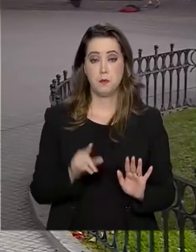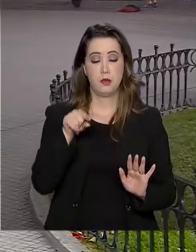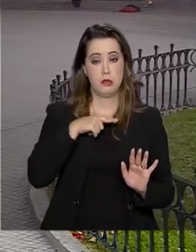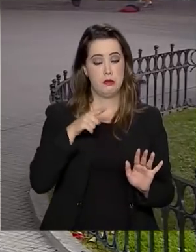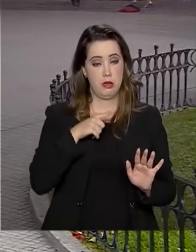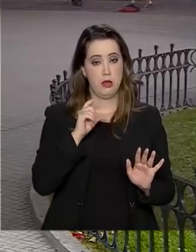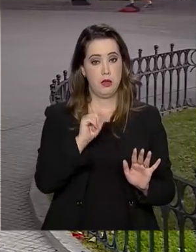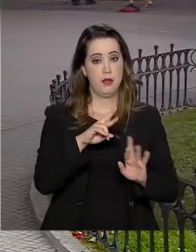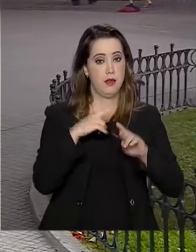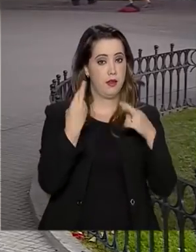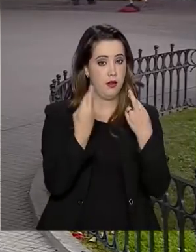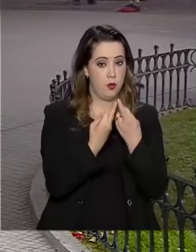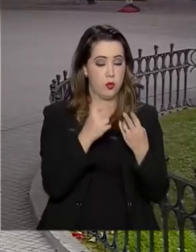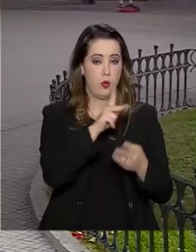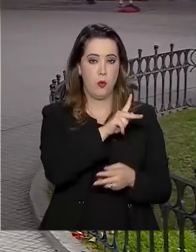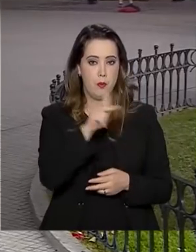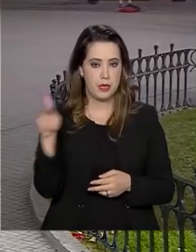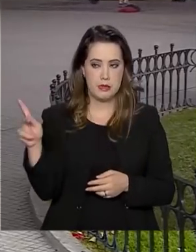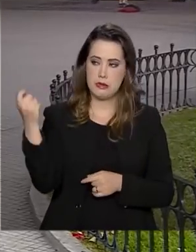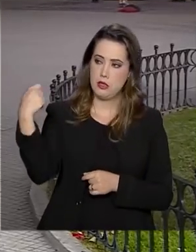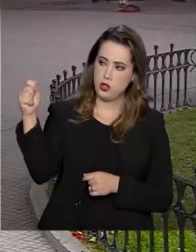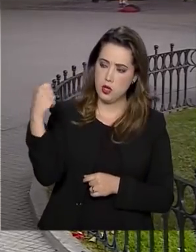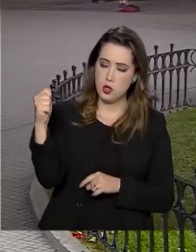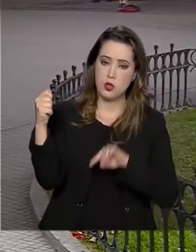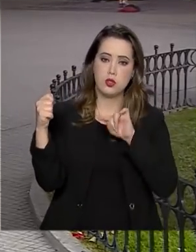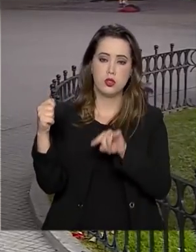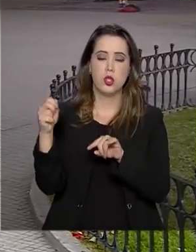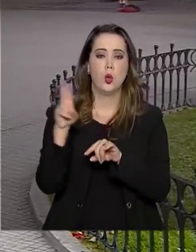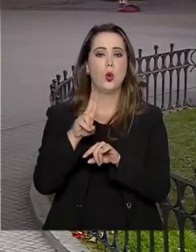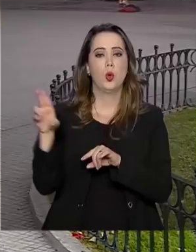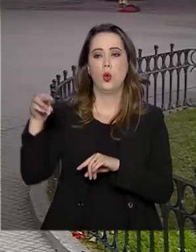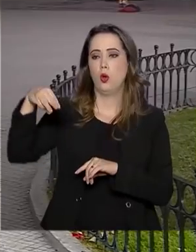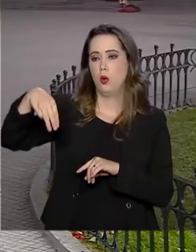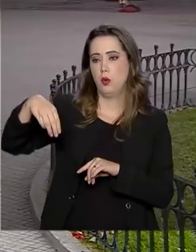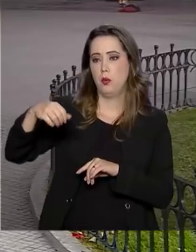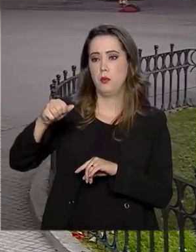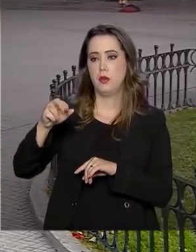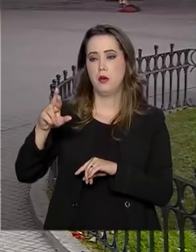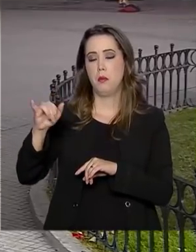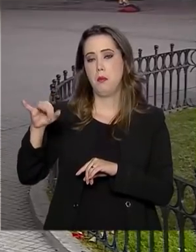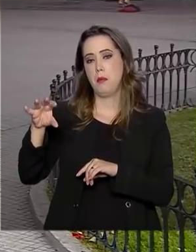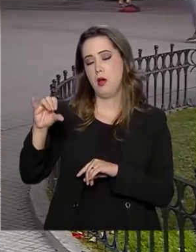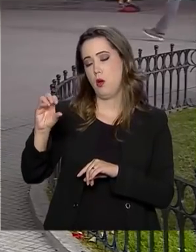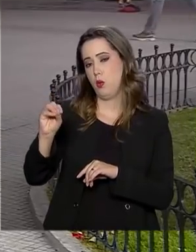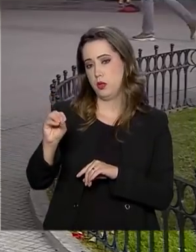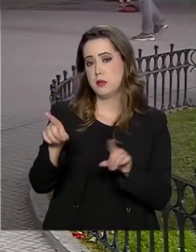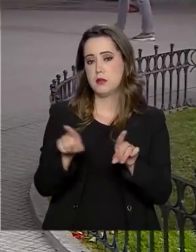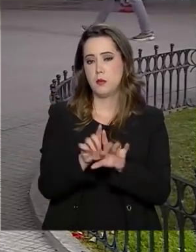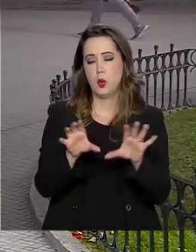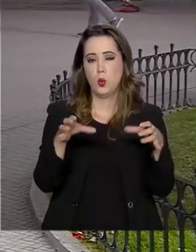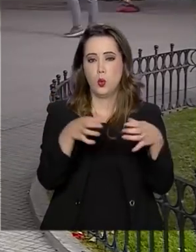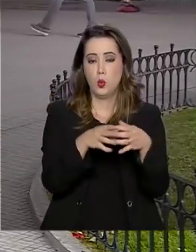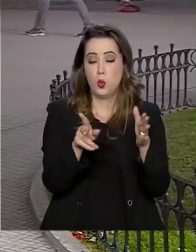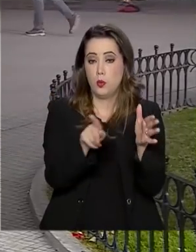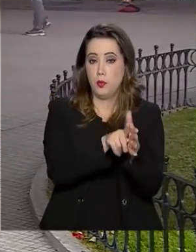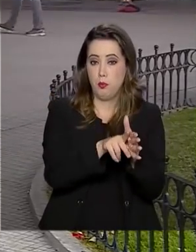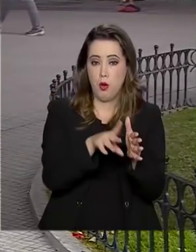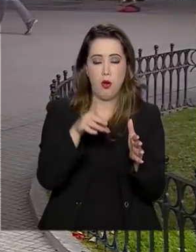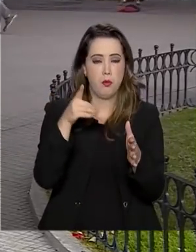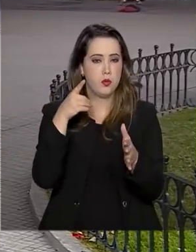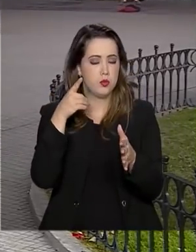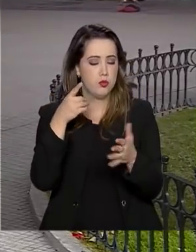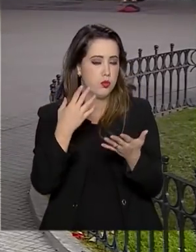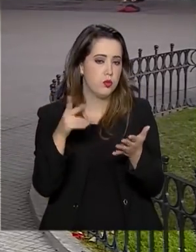Estão previstas reuniões com o presidente argentino, Maurício Macri, com a cúpula do Congresso e da Corte Suprema de